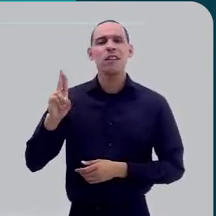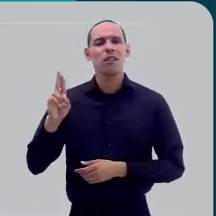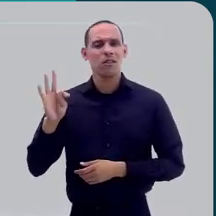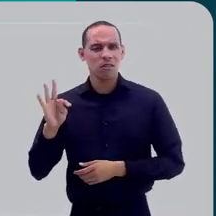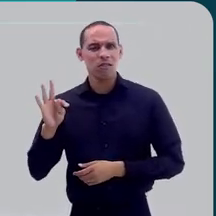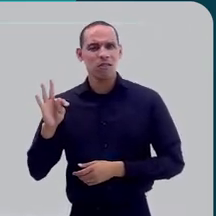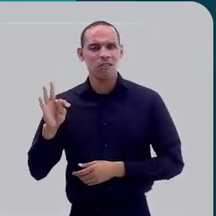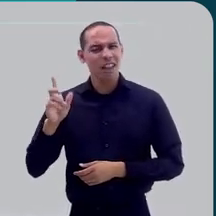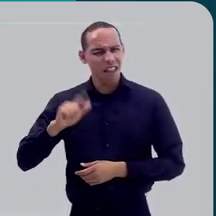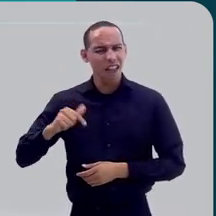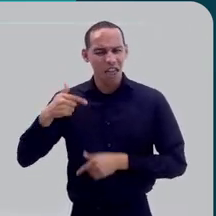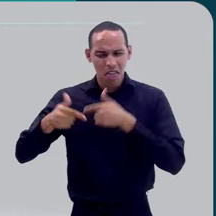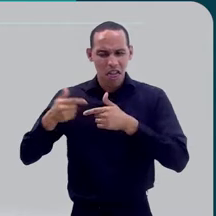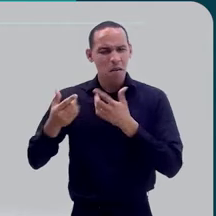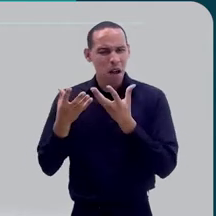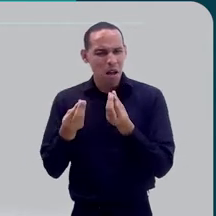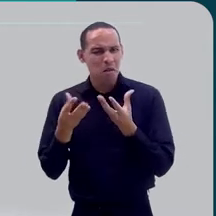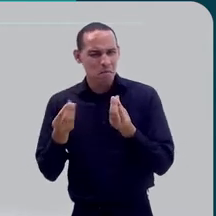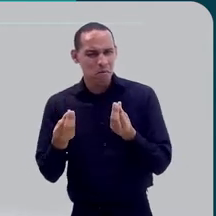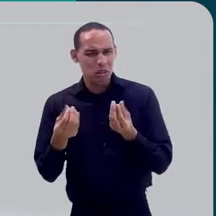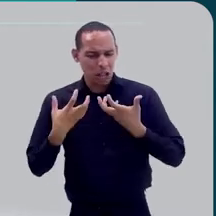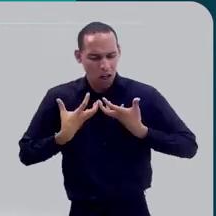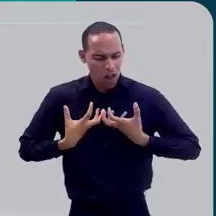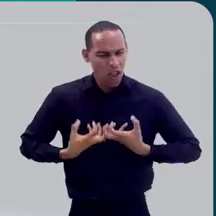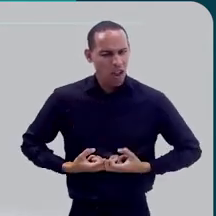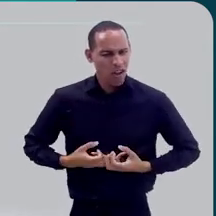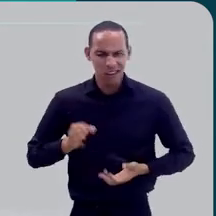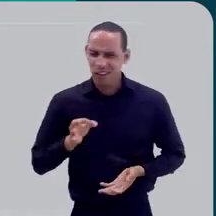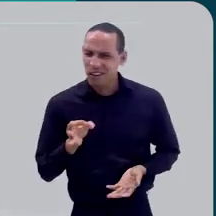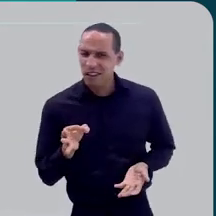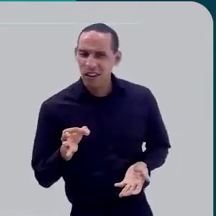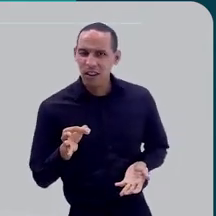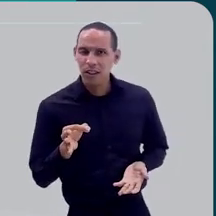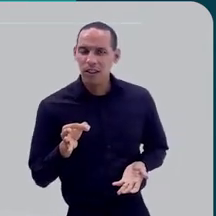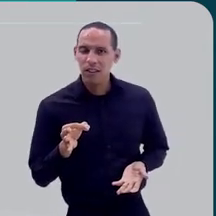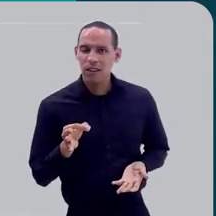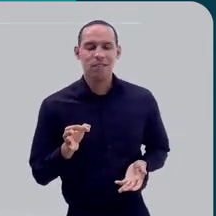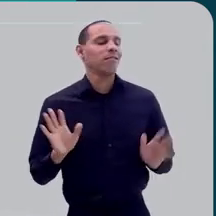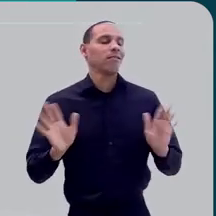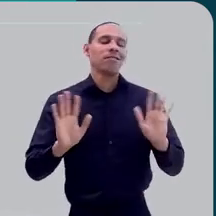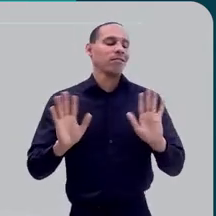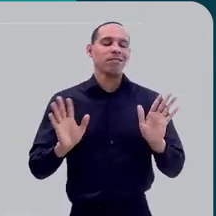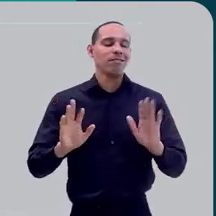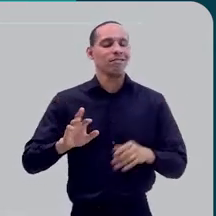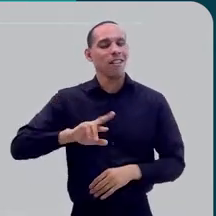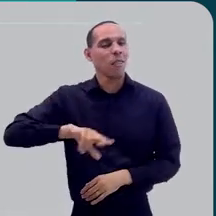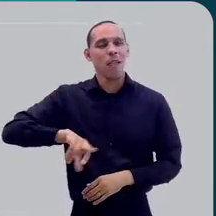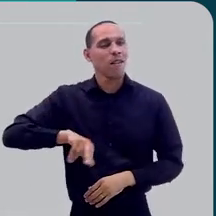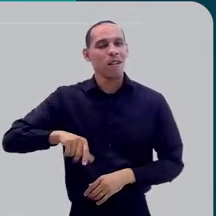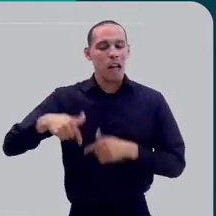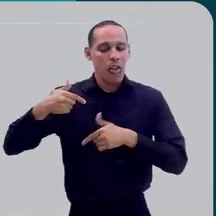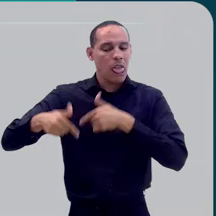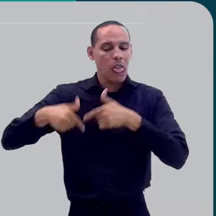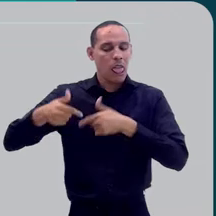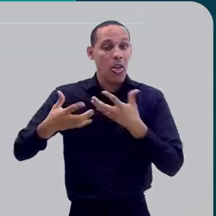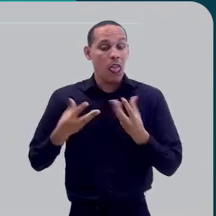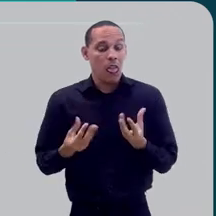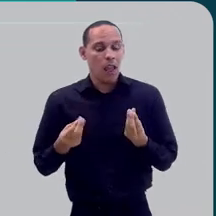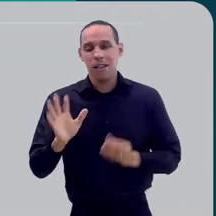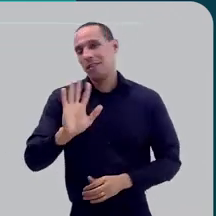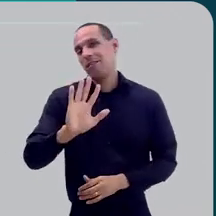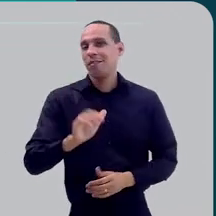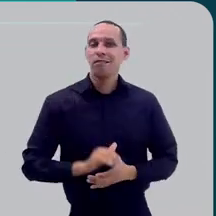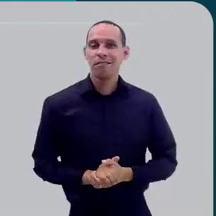de excesso de trabalho, de esgotamento, é isso? Não, não é necessariamente excesso de trabalho, não.